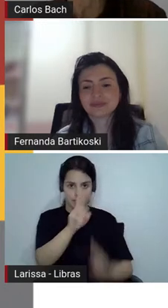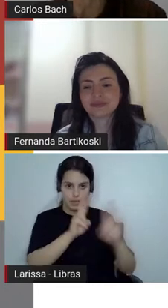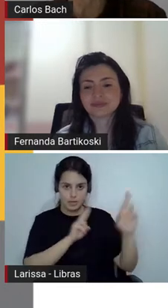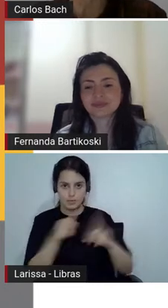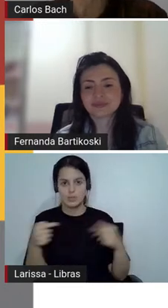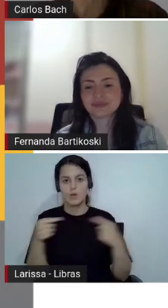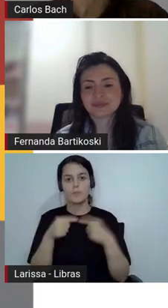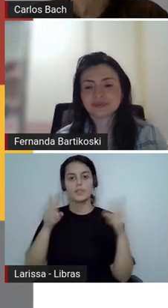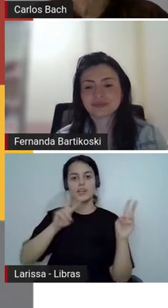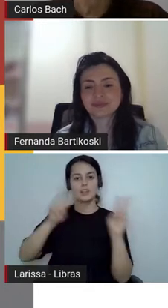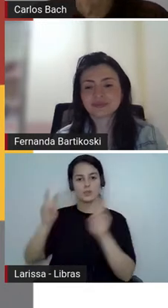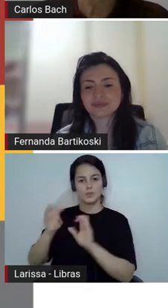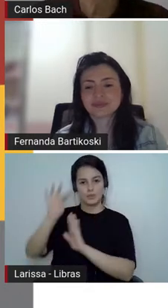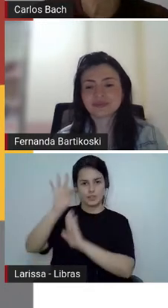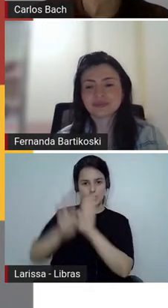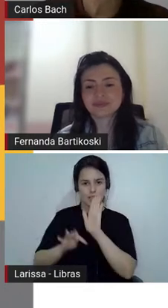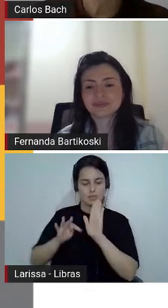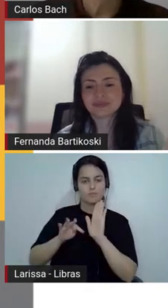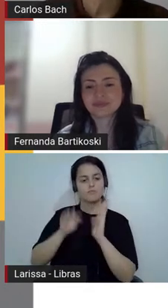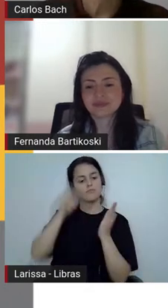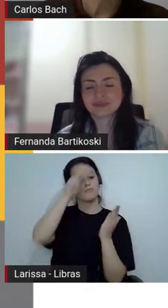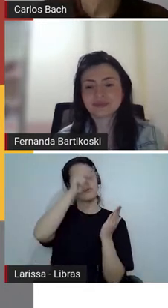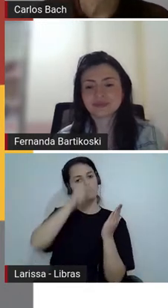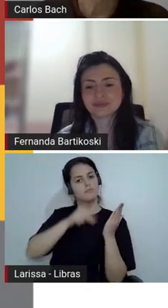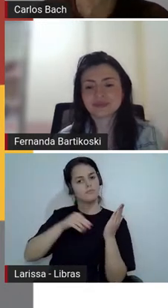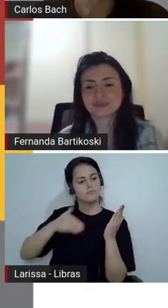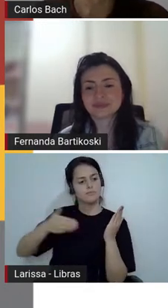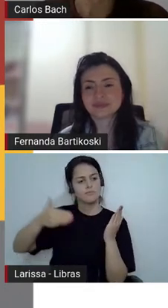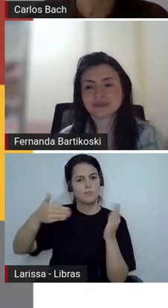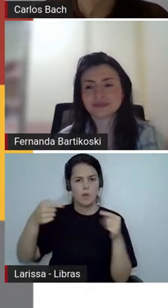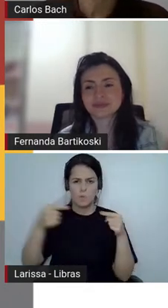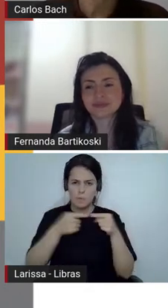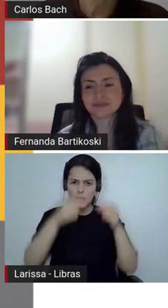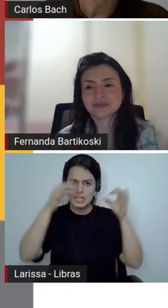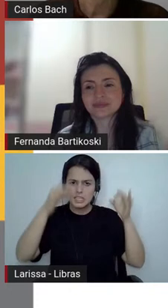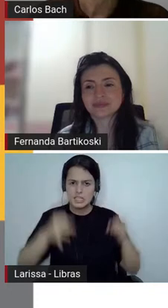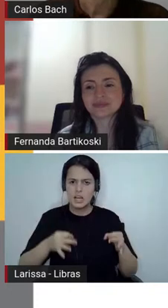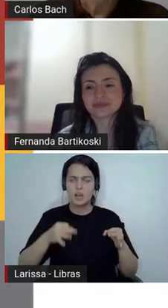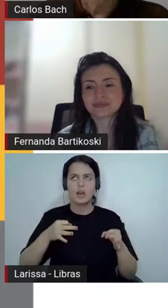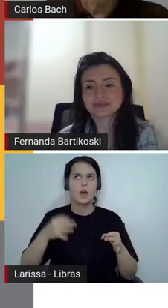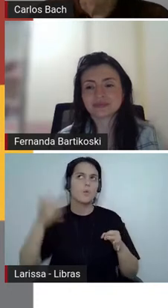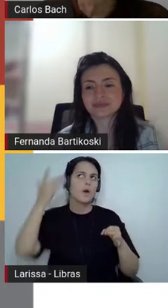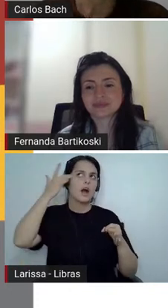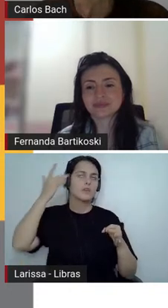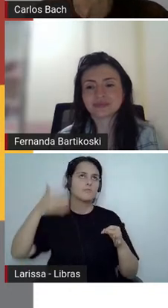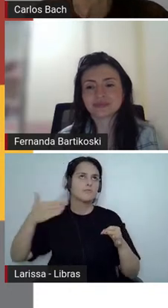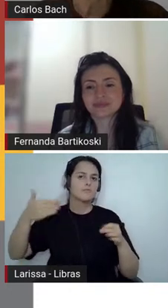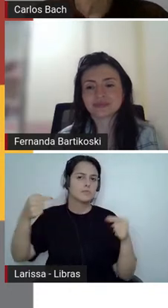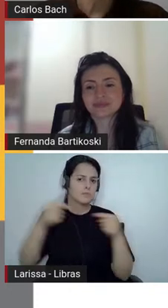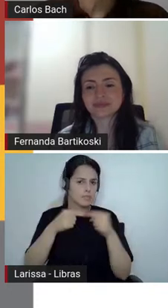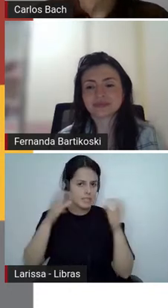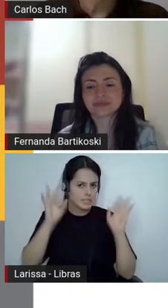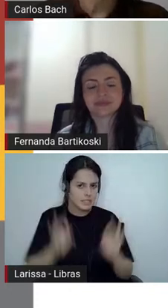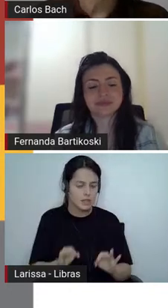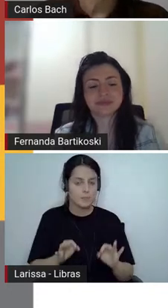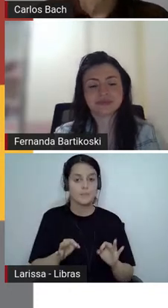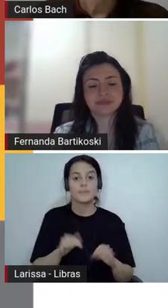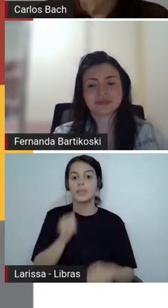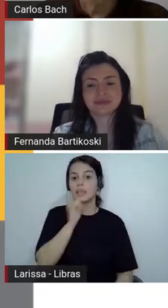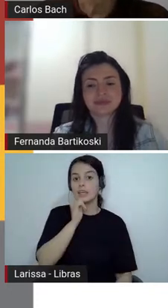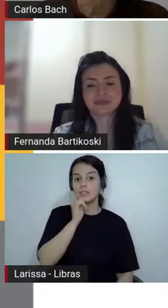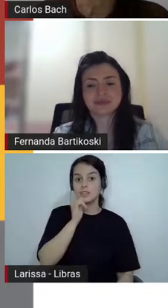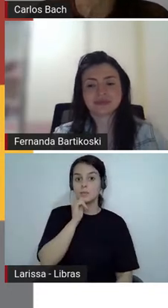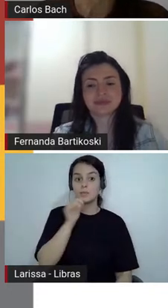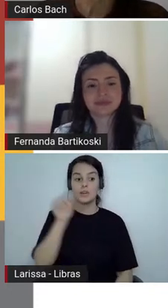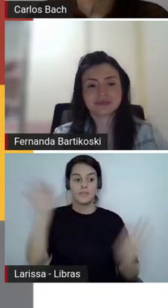o título do texto as suas expectativas iniciais se concretizaram após a leitura como se mede a felicidade no texto